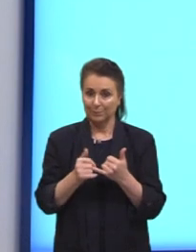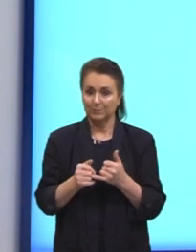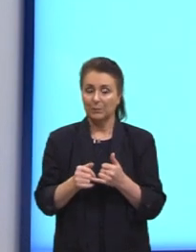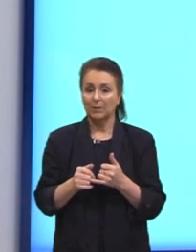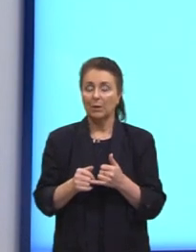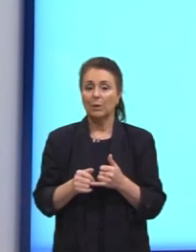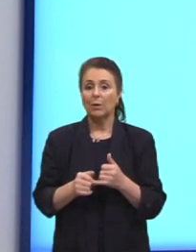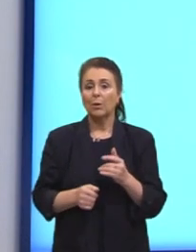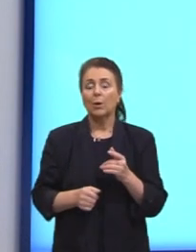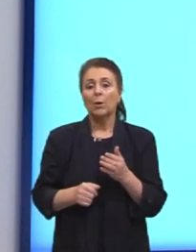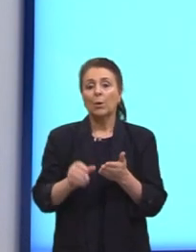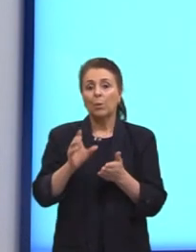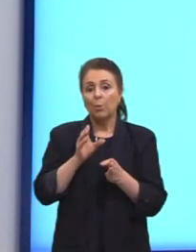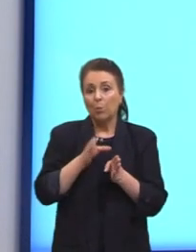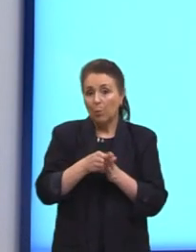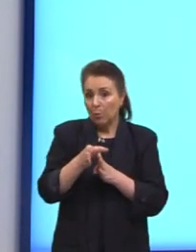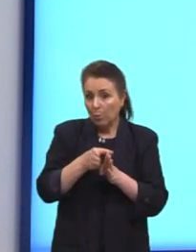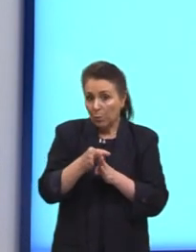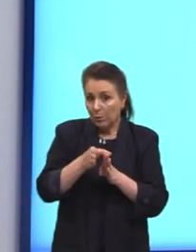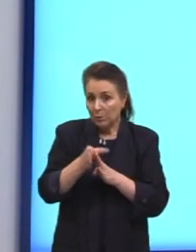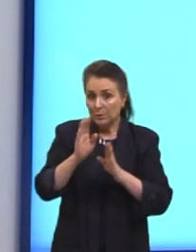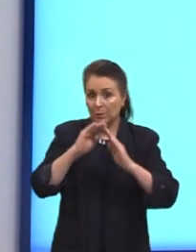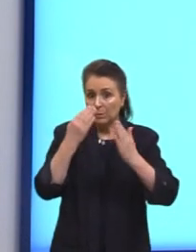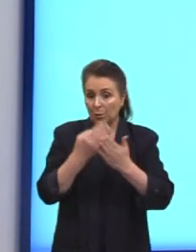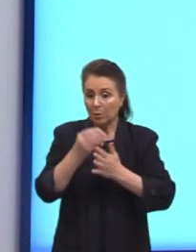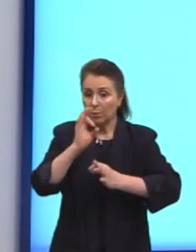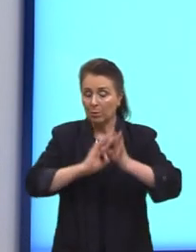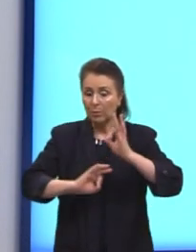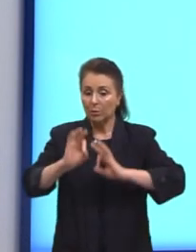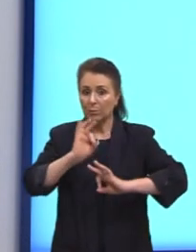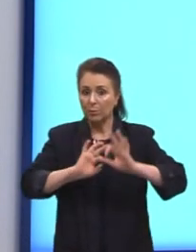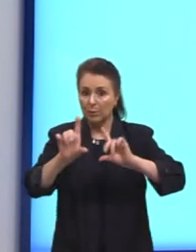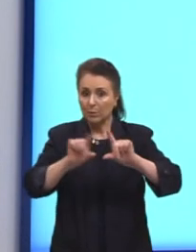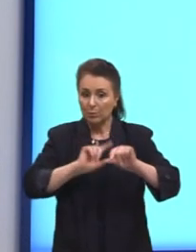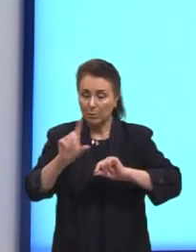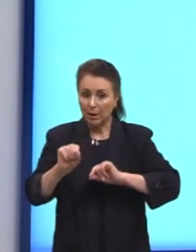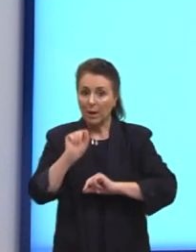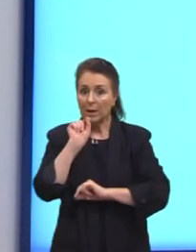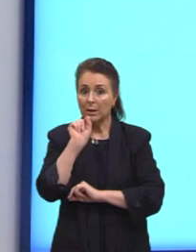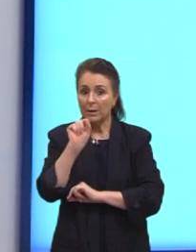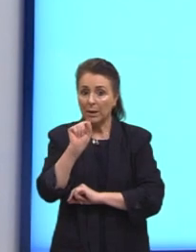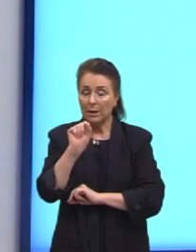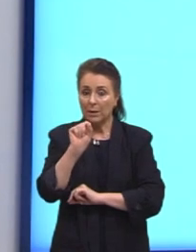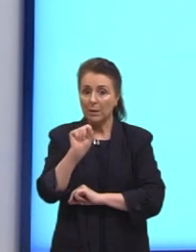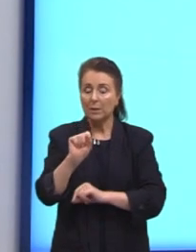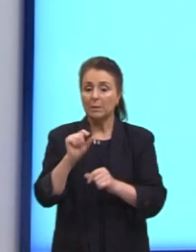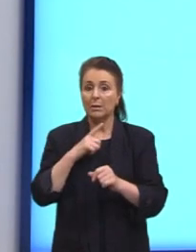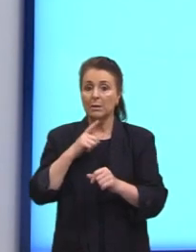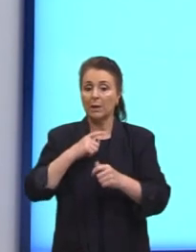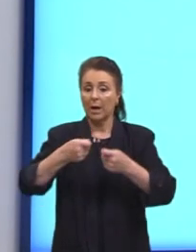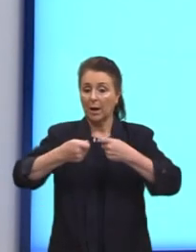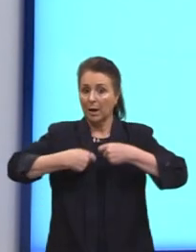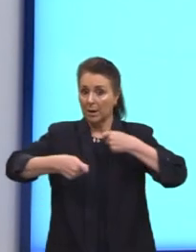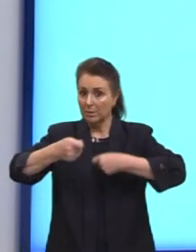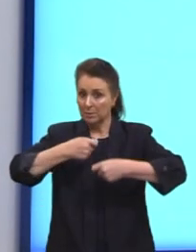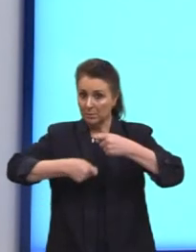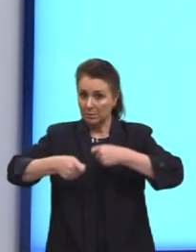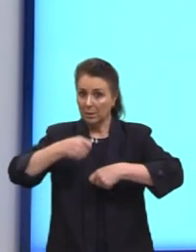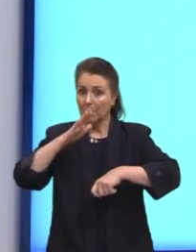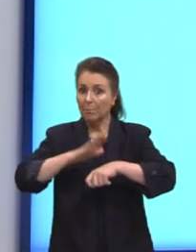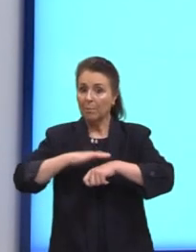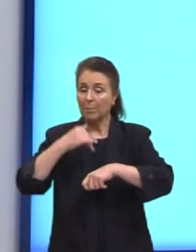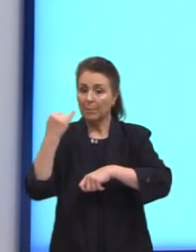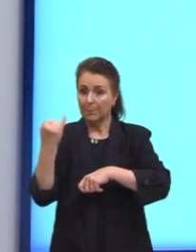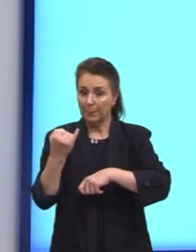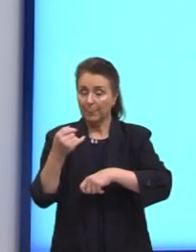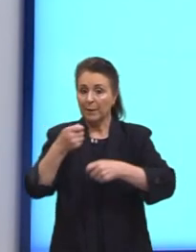conselho de uma escola organizou-se para escolher os ocupantes dos cargos administrativos mais importantes.